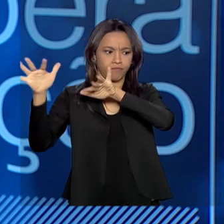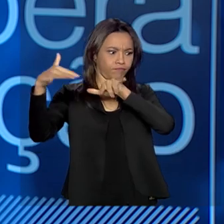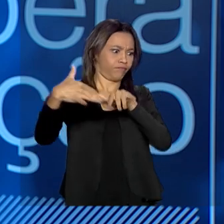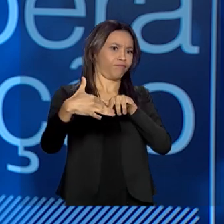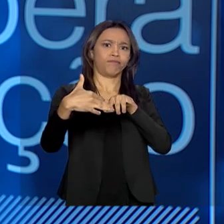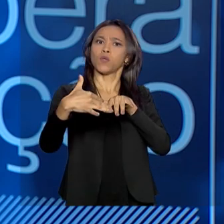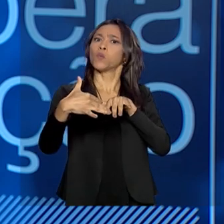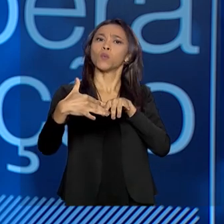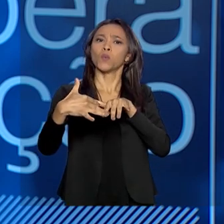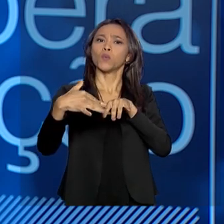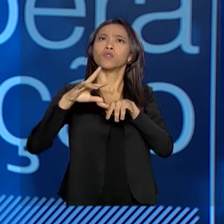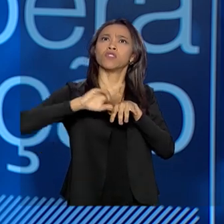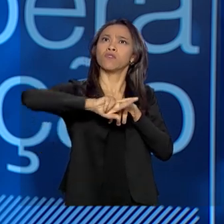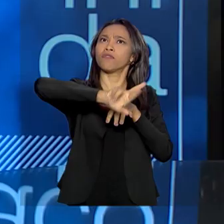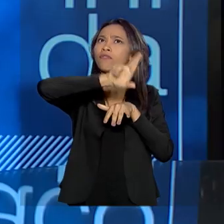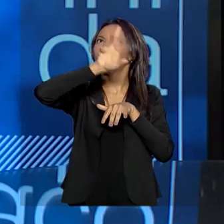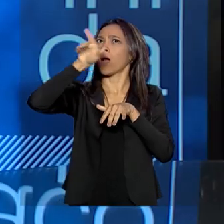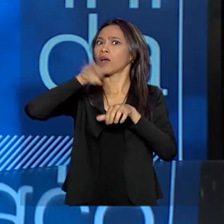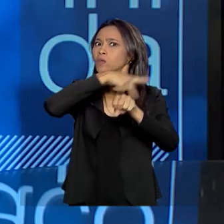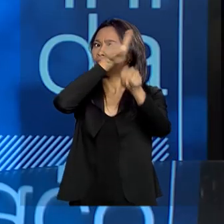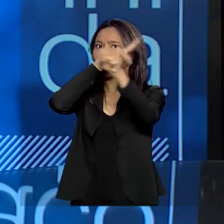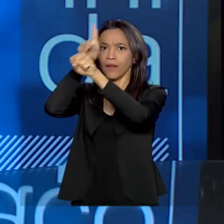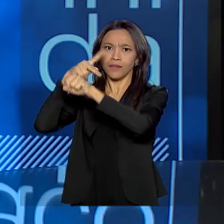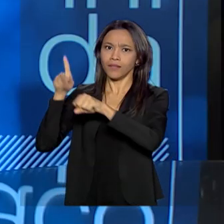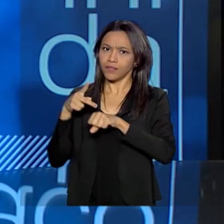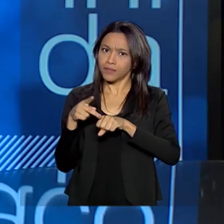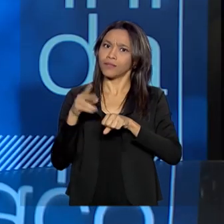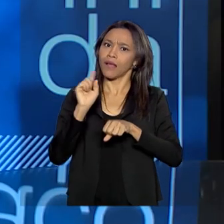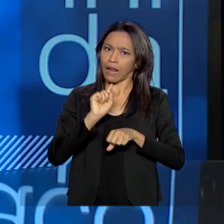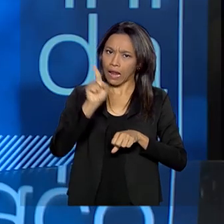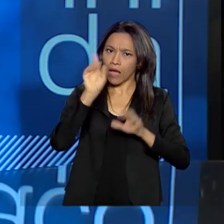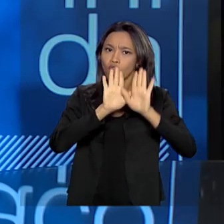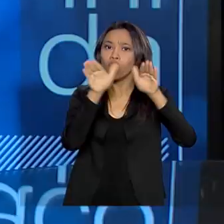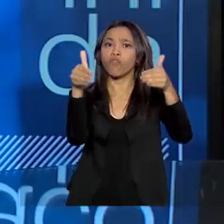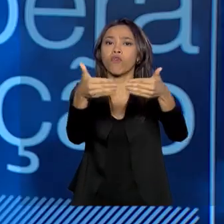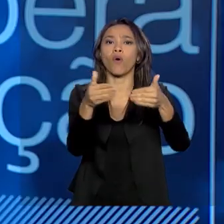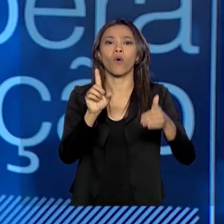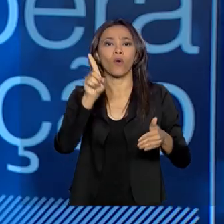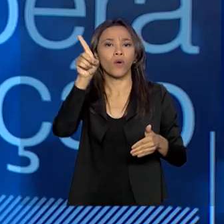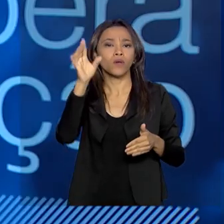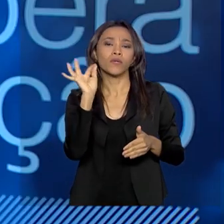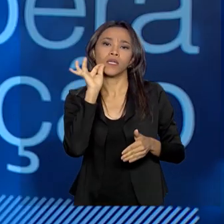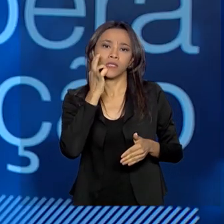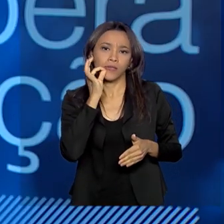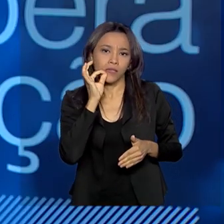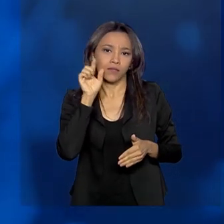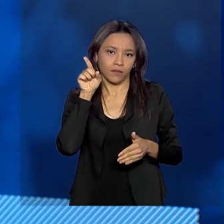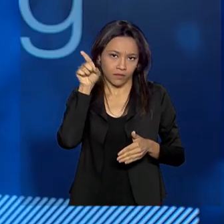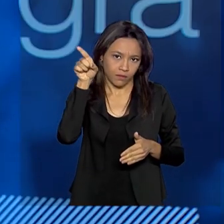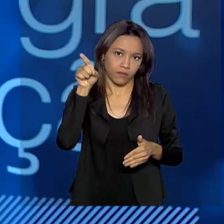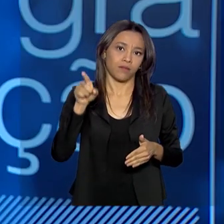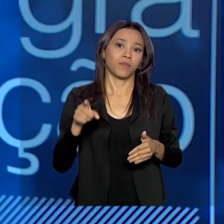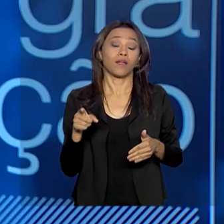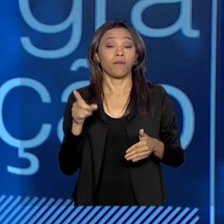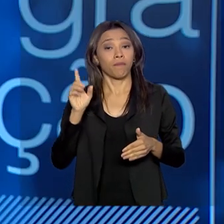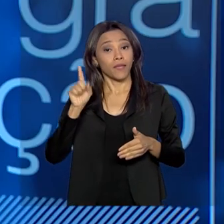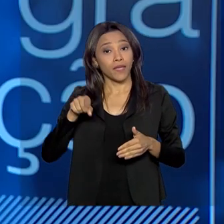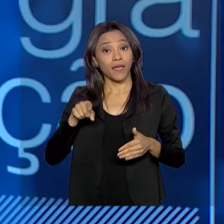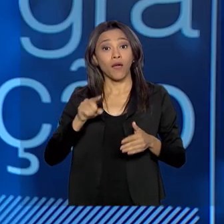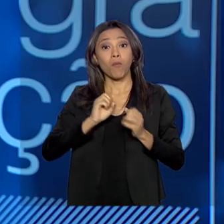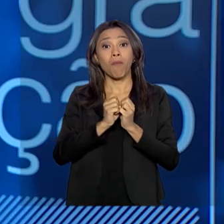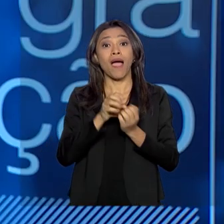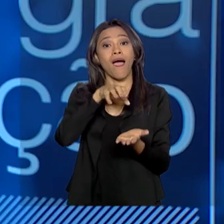de todos os países presentes a esse foro em Genebra, que é um foro promovido pelo Acnur, a Agência da ONU